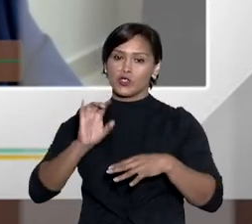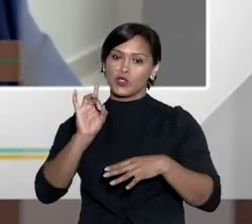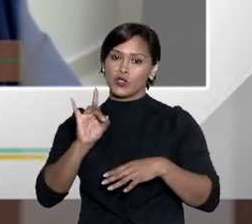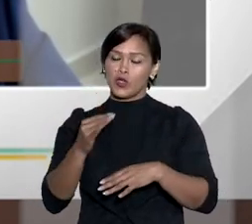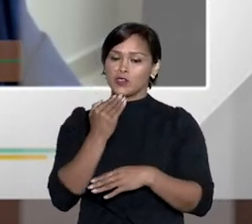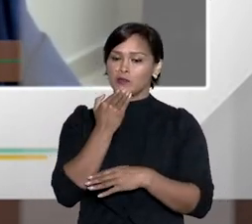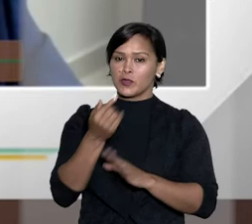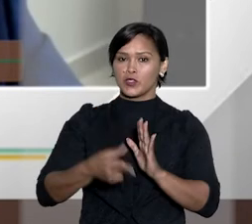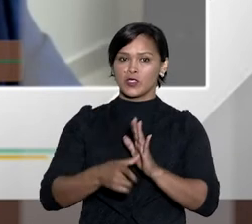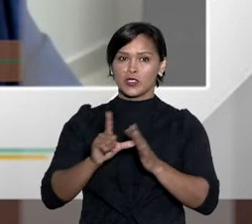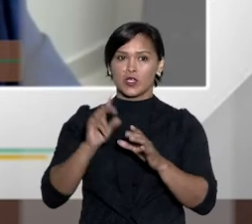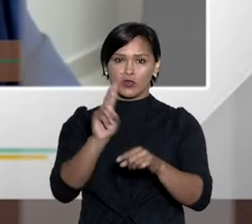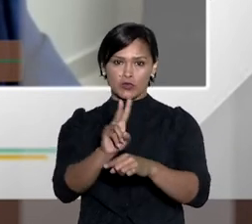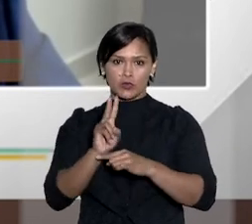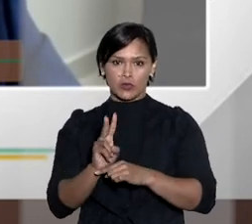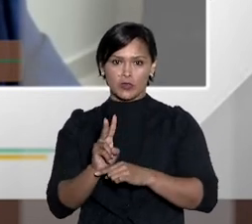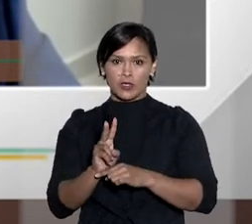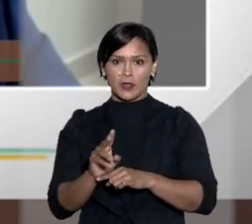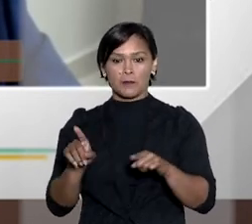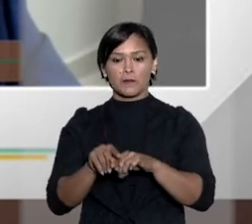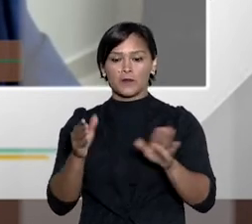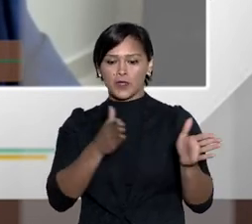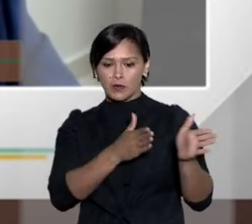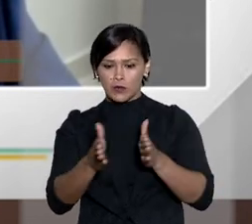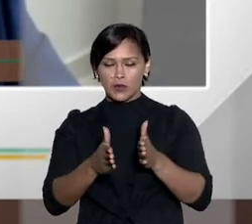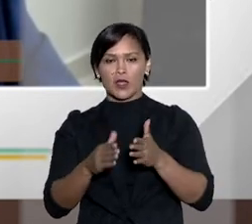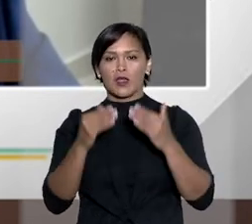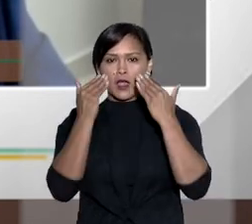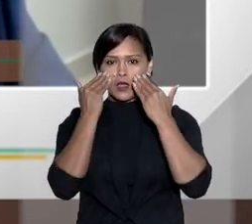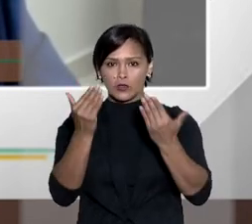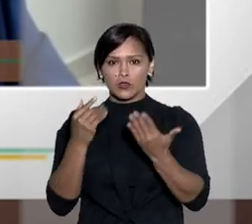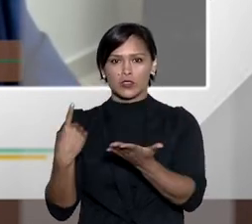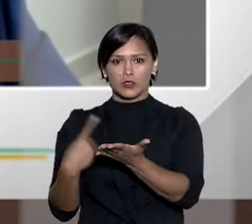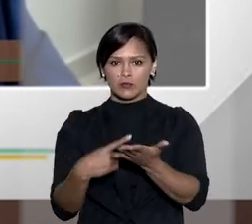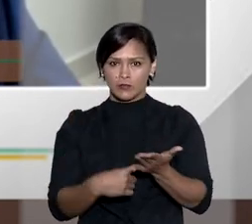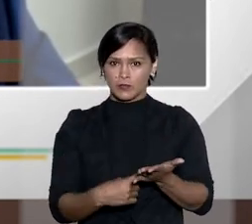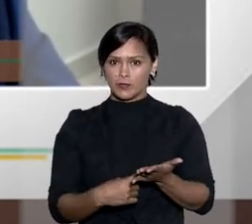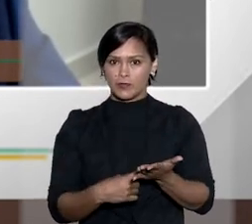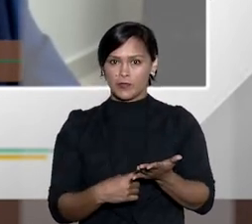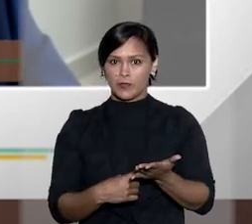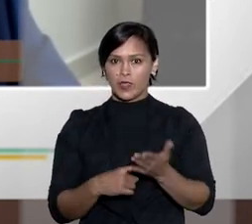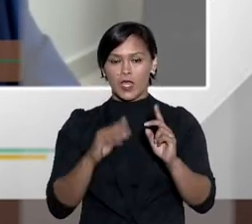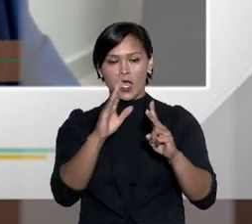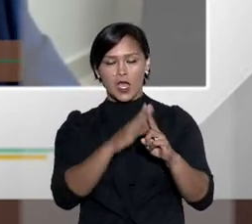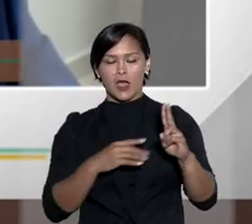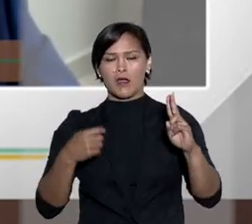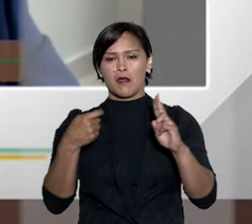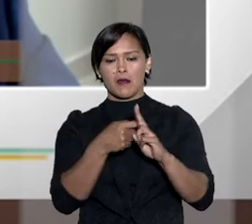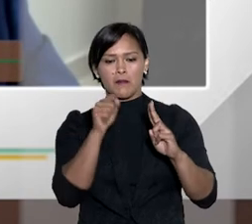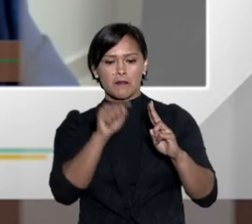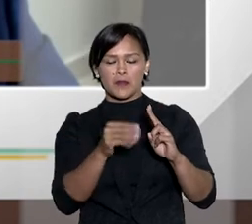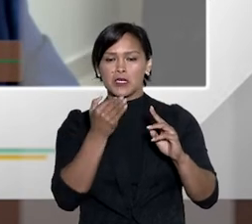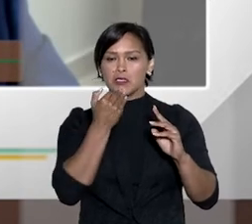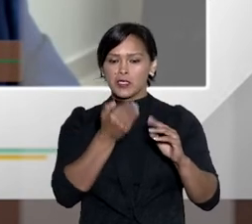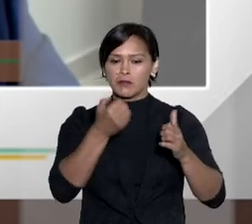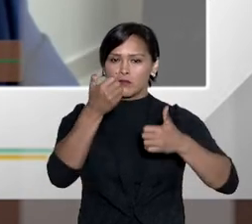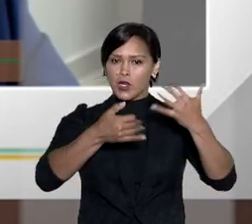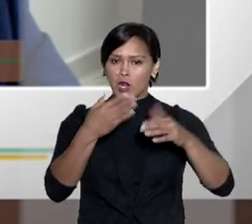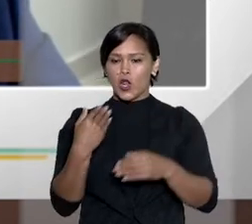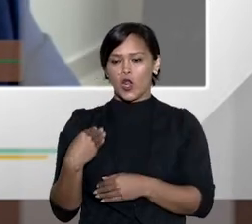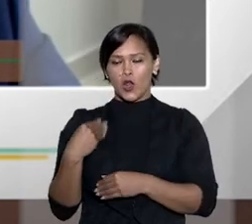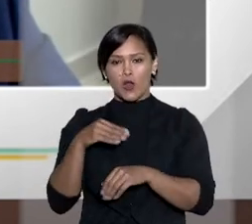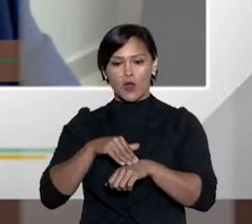conciliação o processo não vai para a mesa do juiz salvo se houver pedido de antecipação de tutela é designada a audiência de conciliação